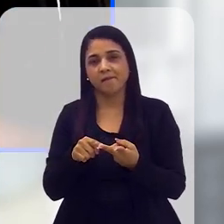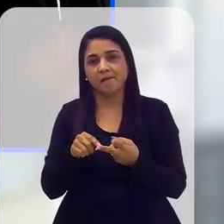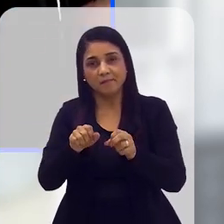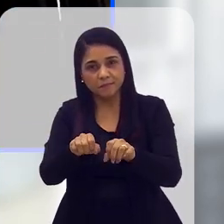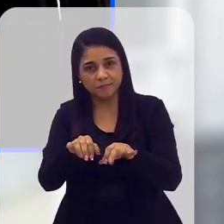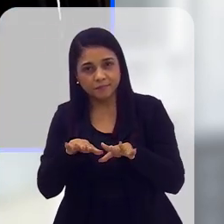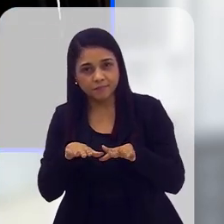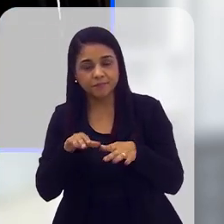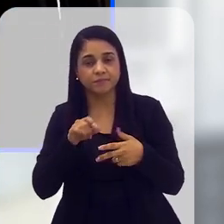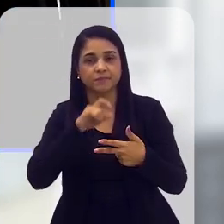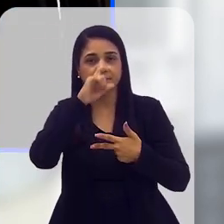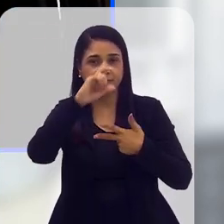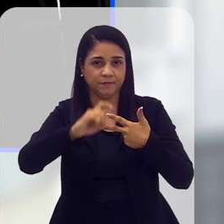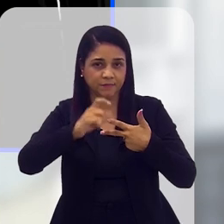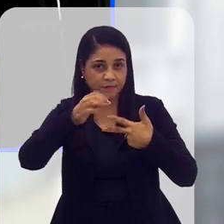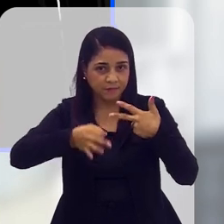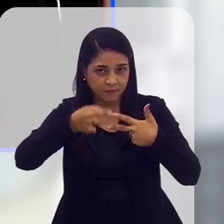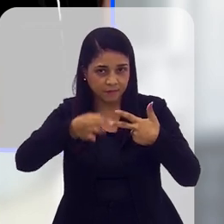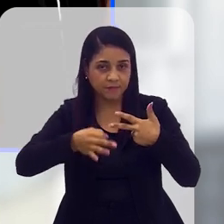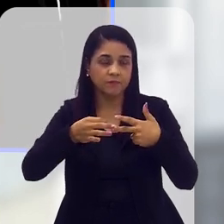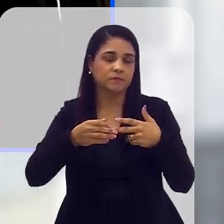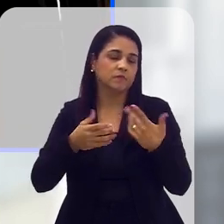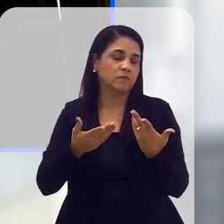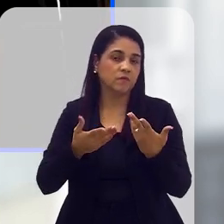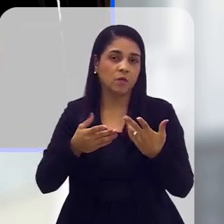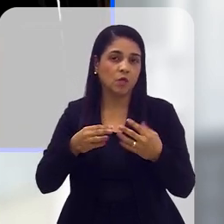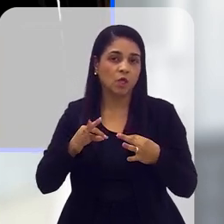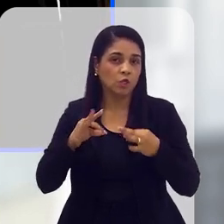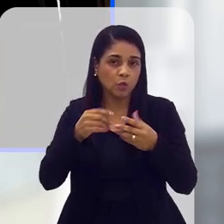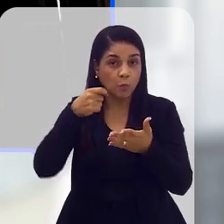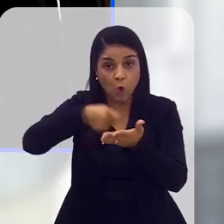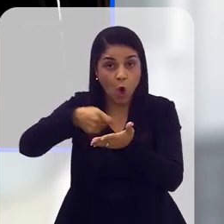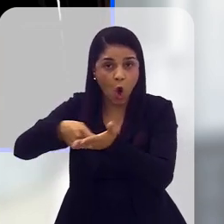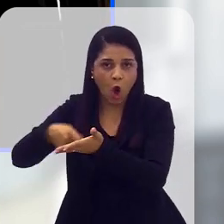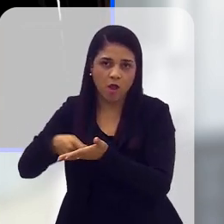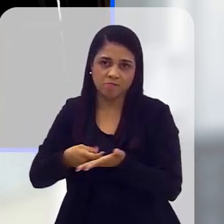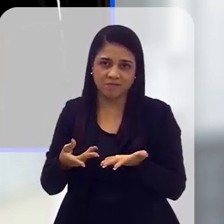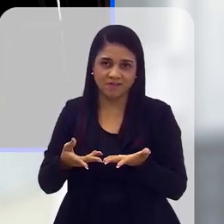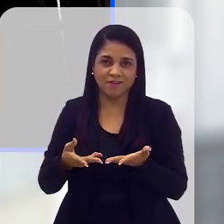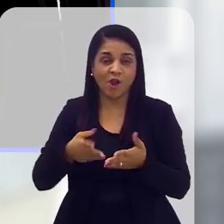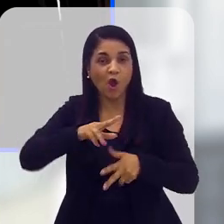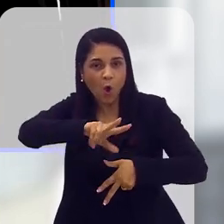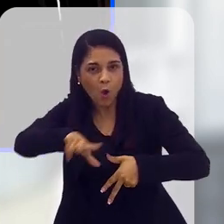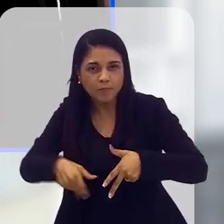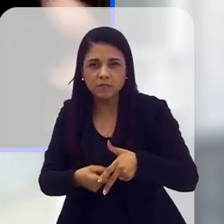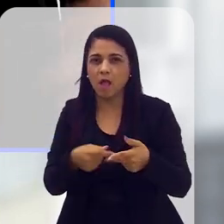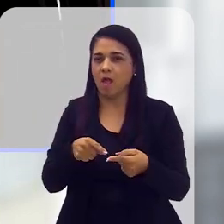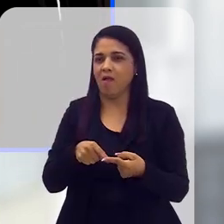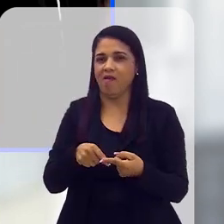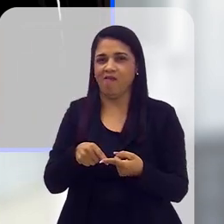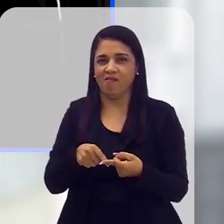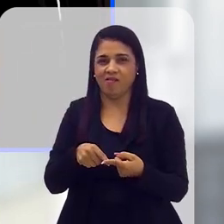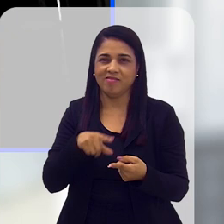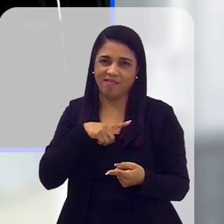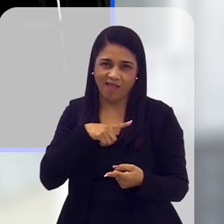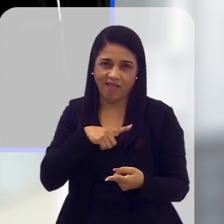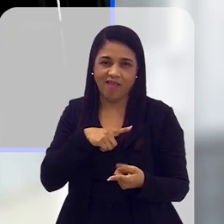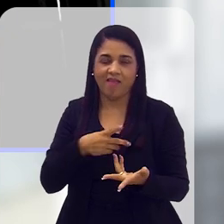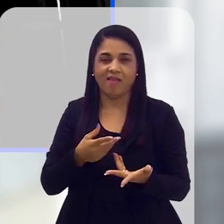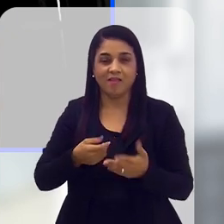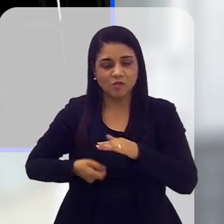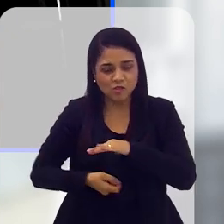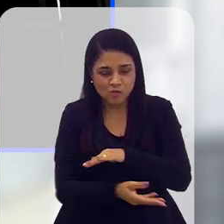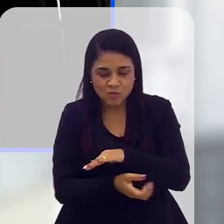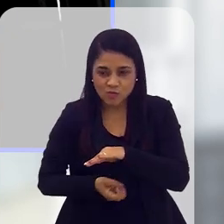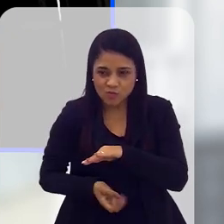seja através de qualquer, quaisquer outros procedimentos que sejam procedimentos ilícitos, né, corrupção, suborno, etc.